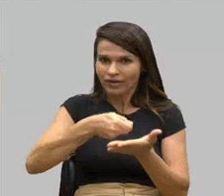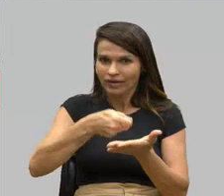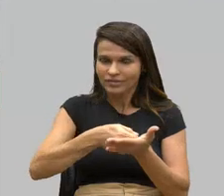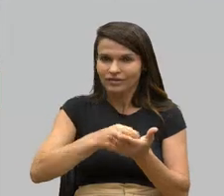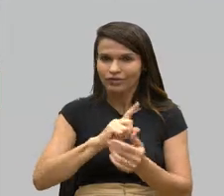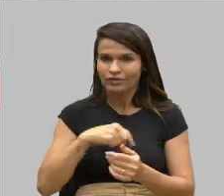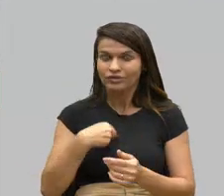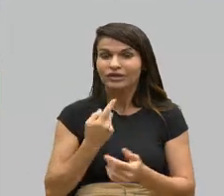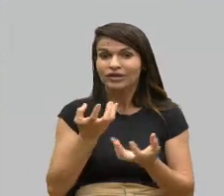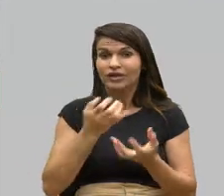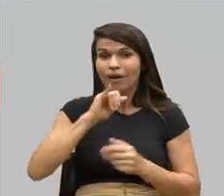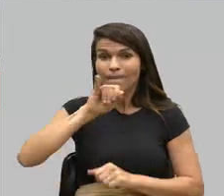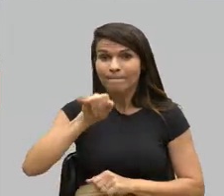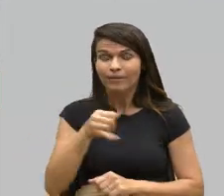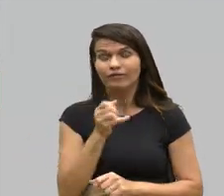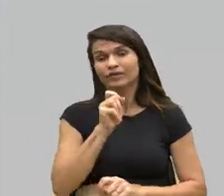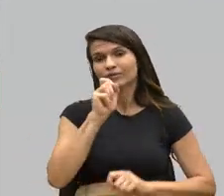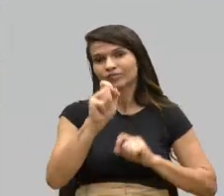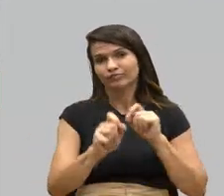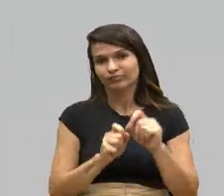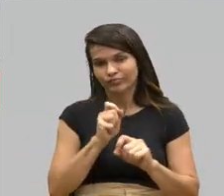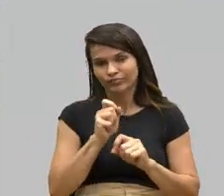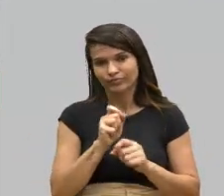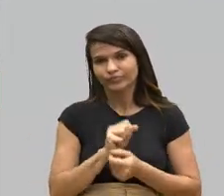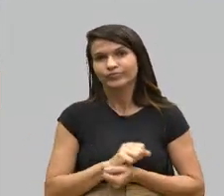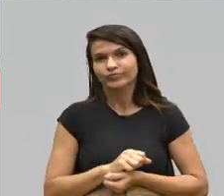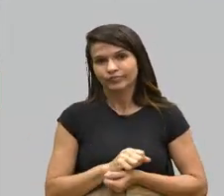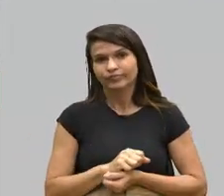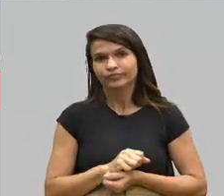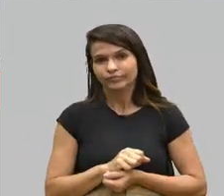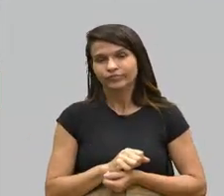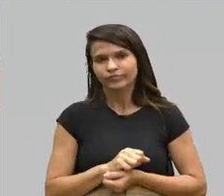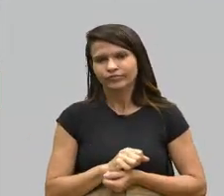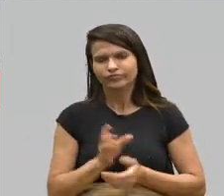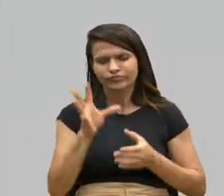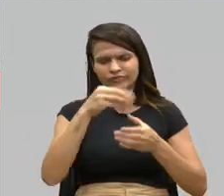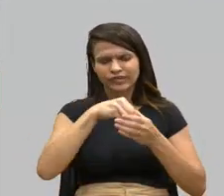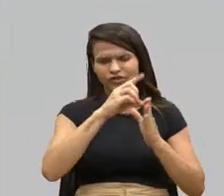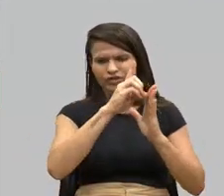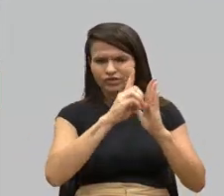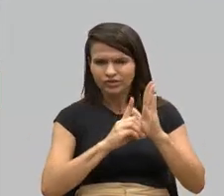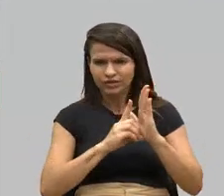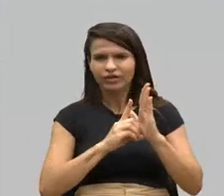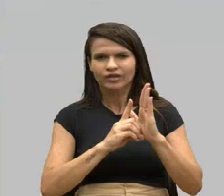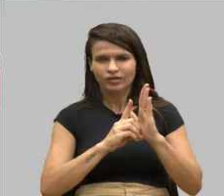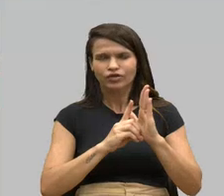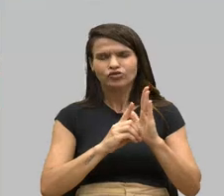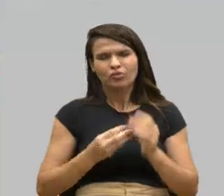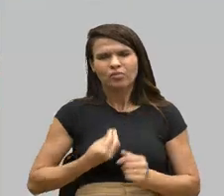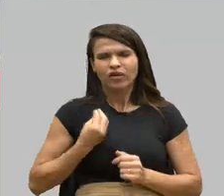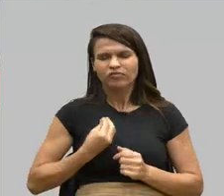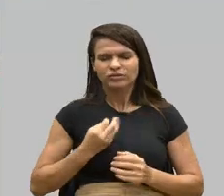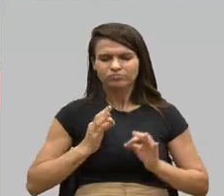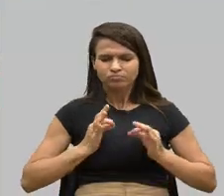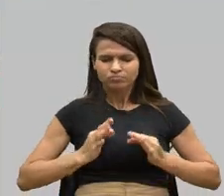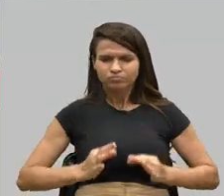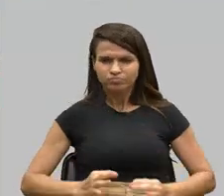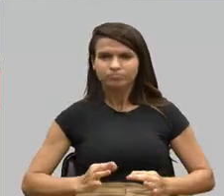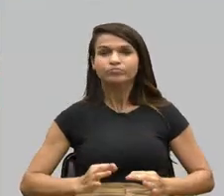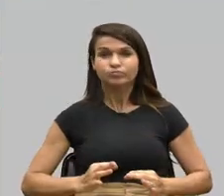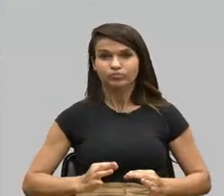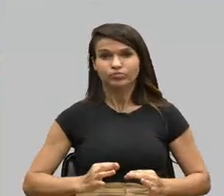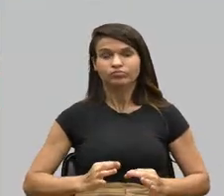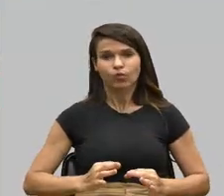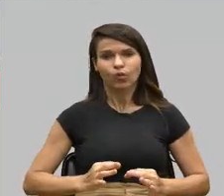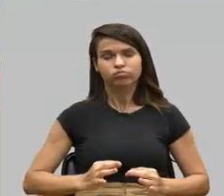então, aproveitar o gancho e dizer que, dentre esses direitos, direitos de uma vida plena, uma vida, se possível,